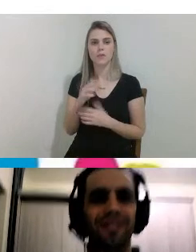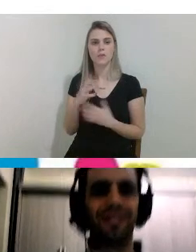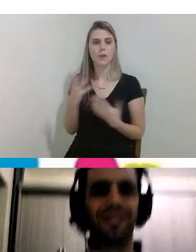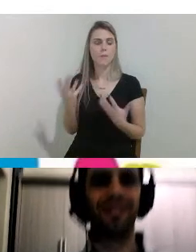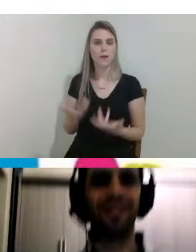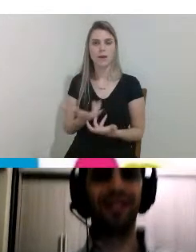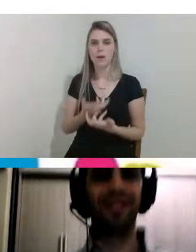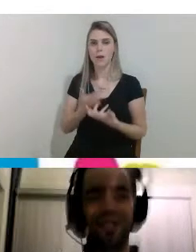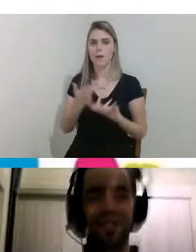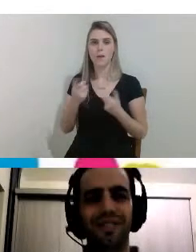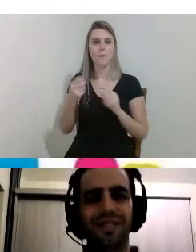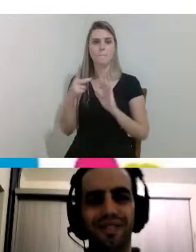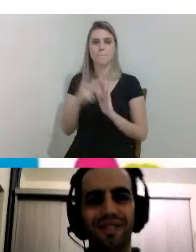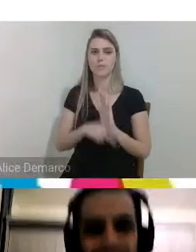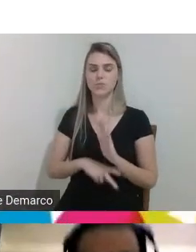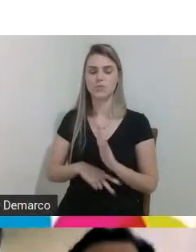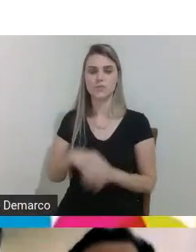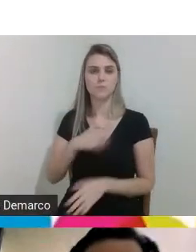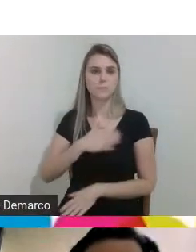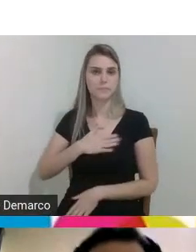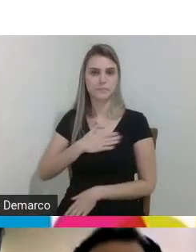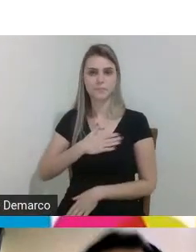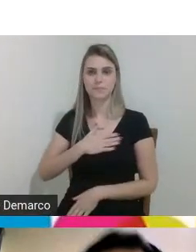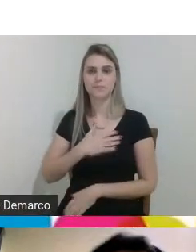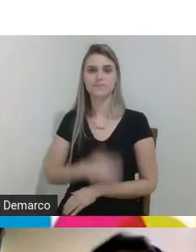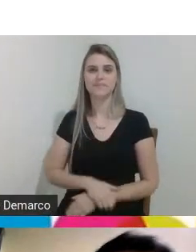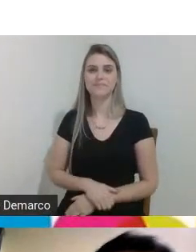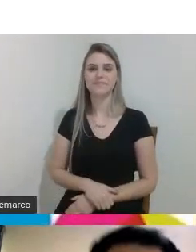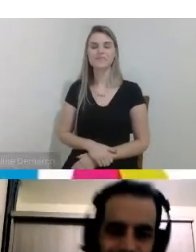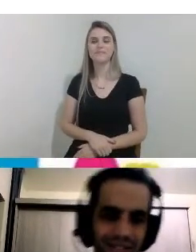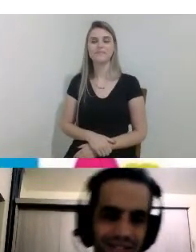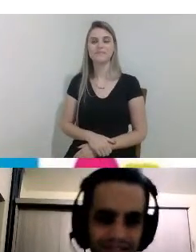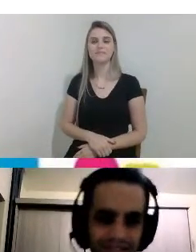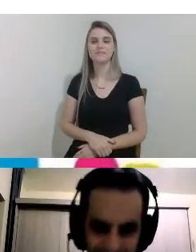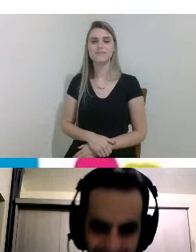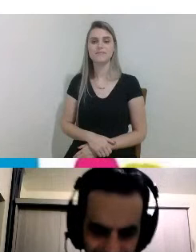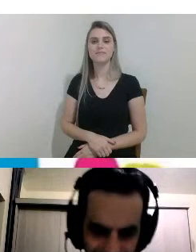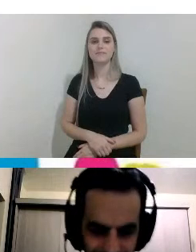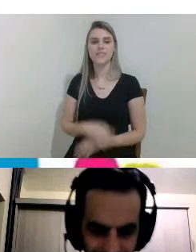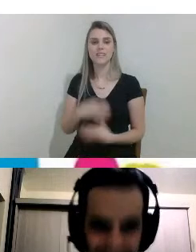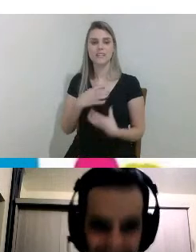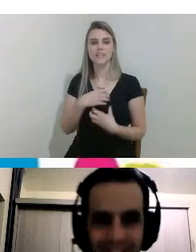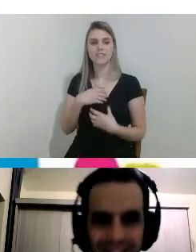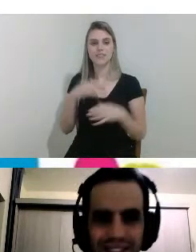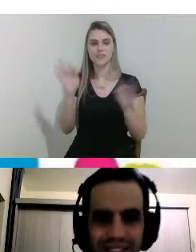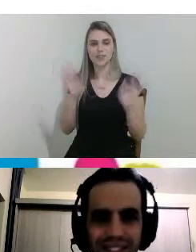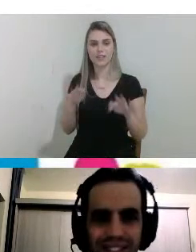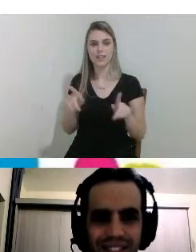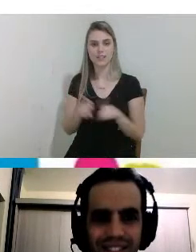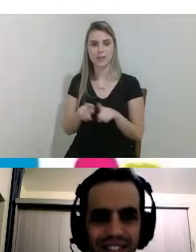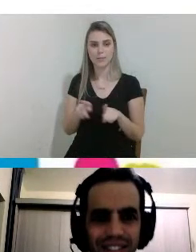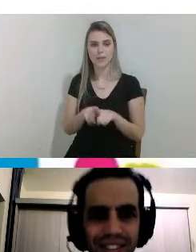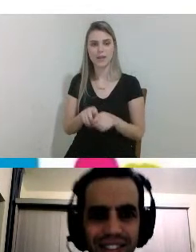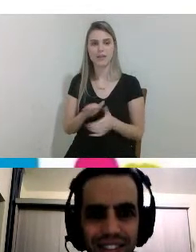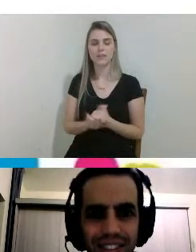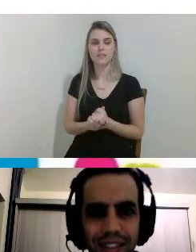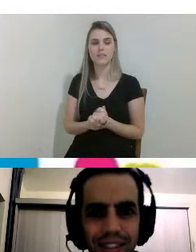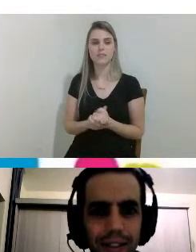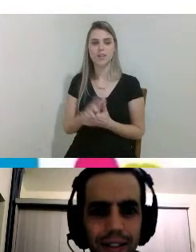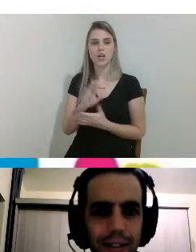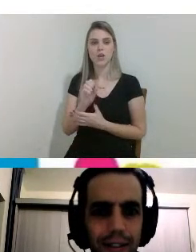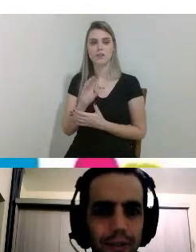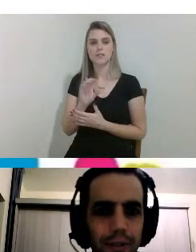projetos maravilhosos muito bem ficamos felizes pela recepção Rosane